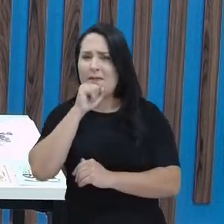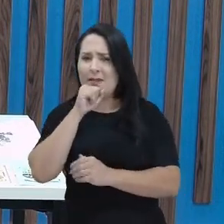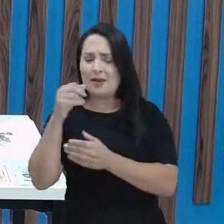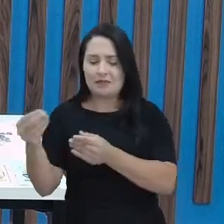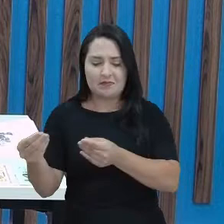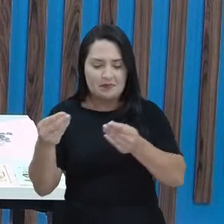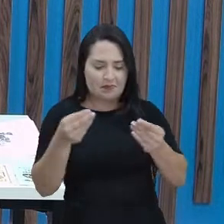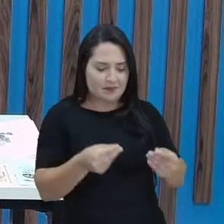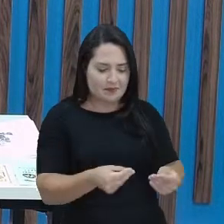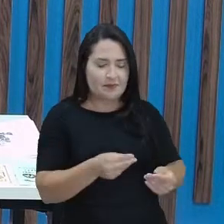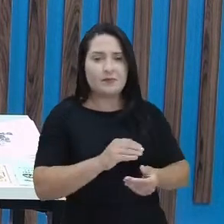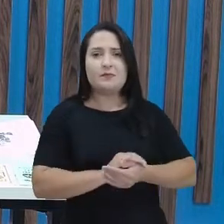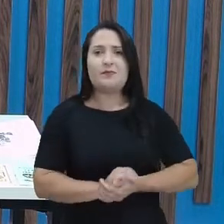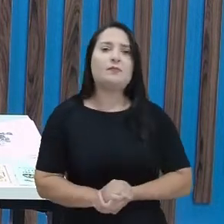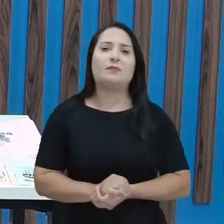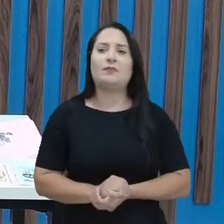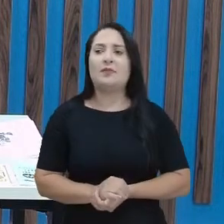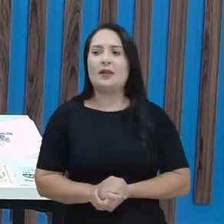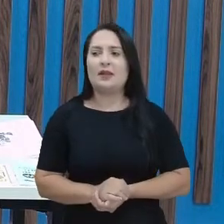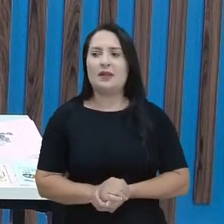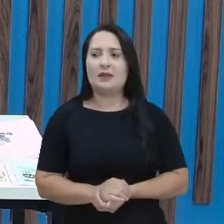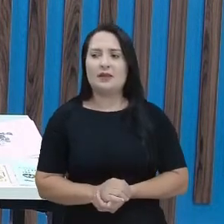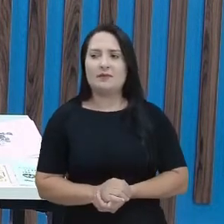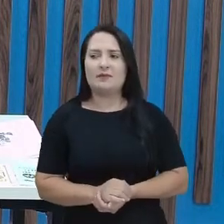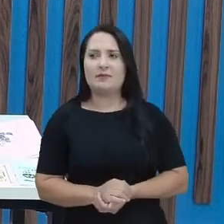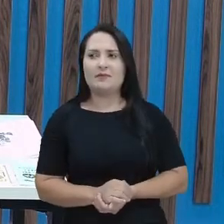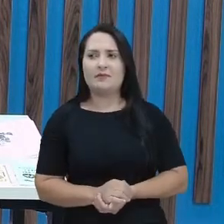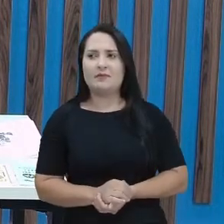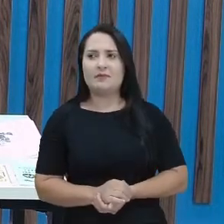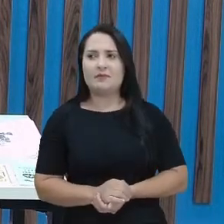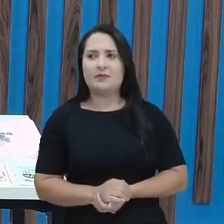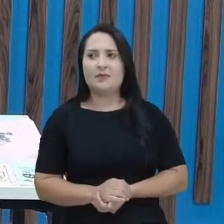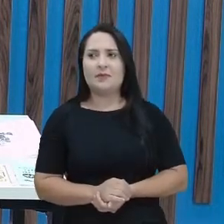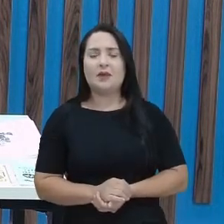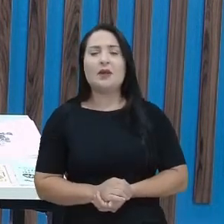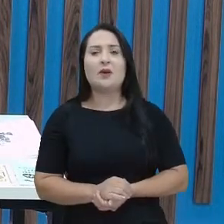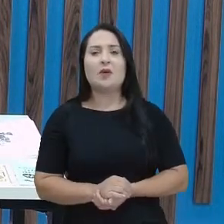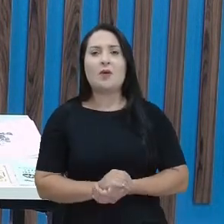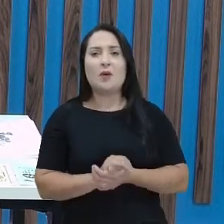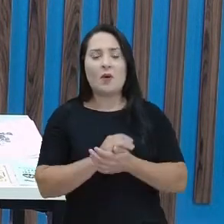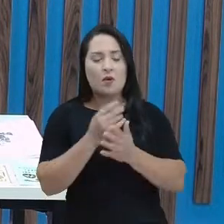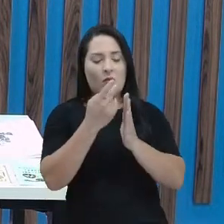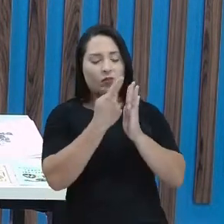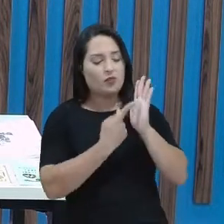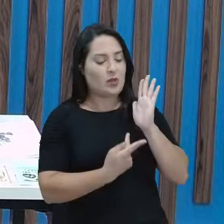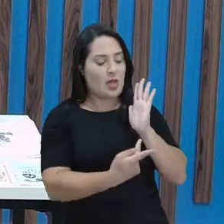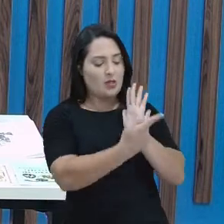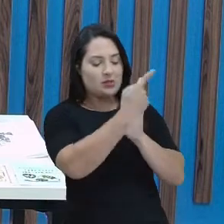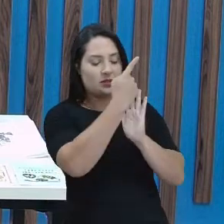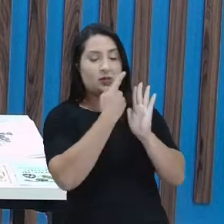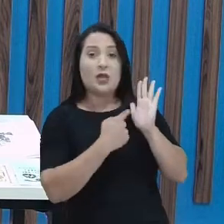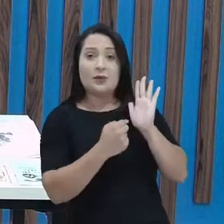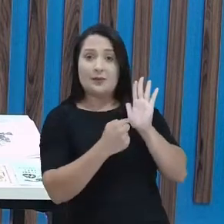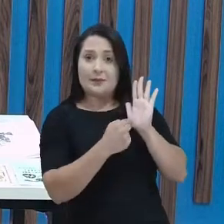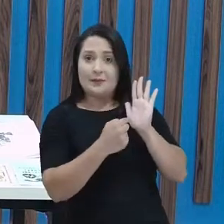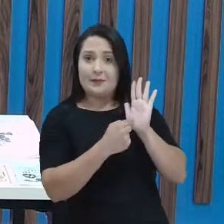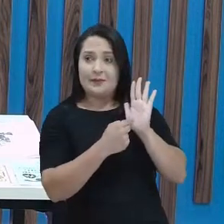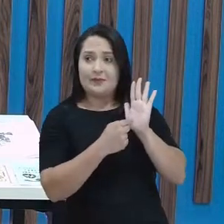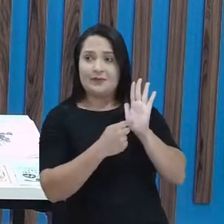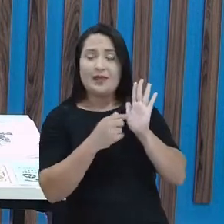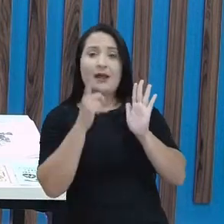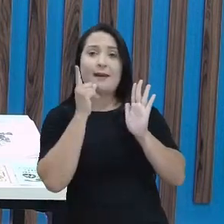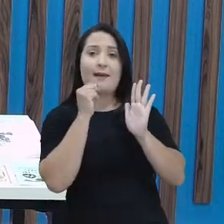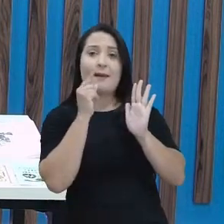você. E o que é que você faz? Olha que legal. Você faz o desenho no seu emborrachado, tá? Com